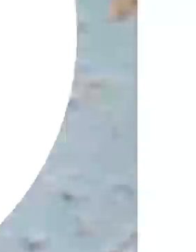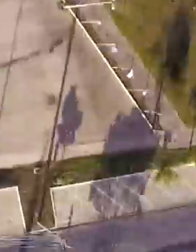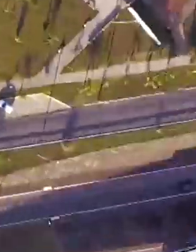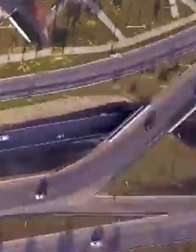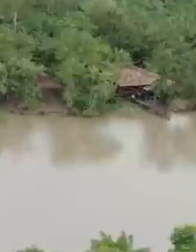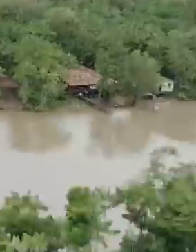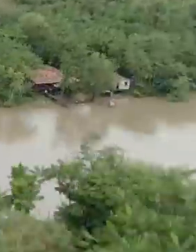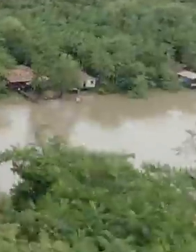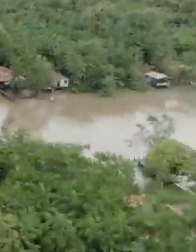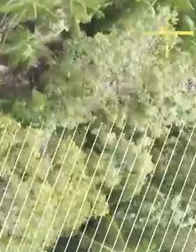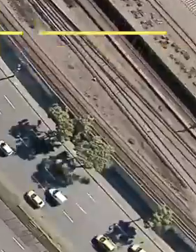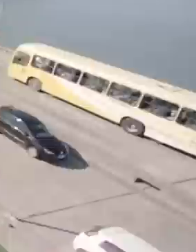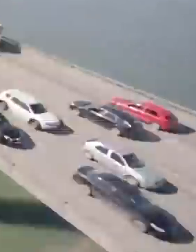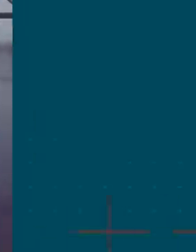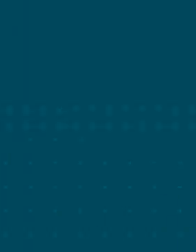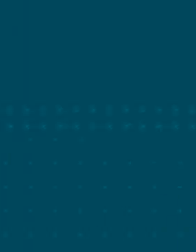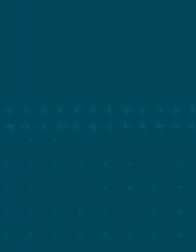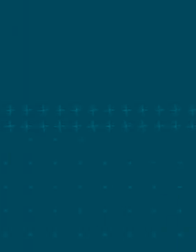A Selic agora